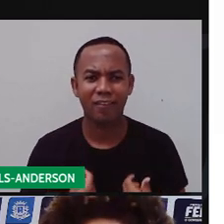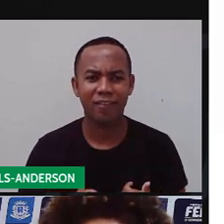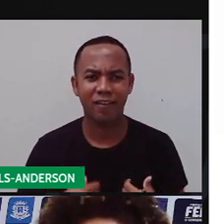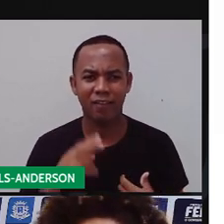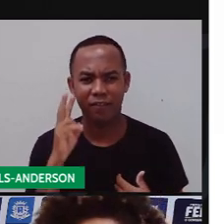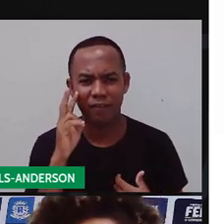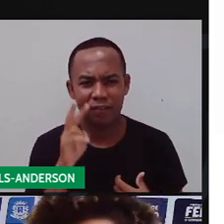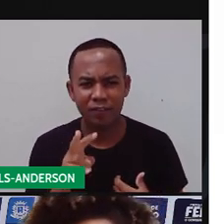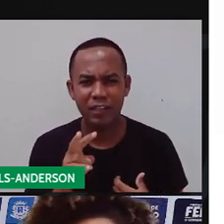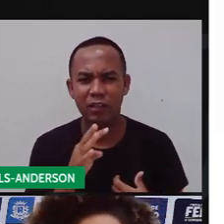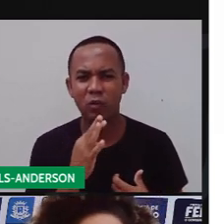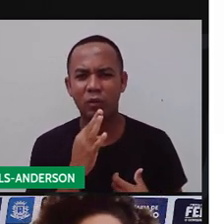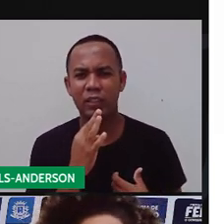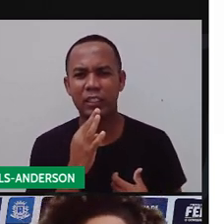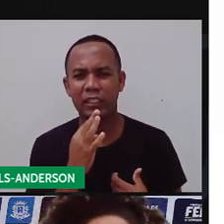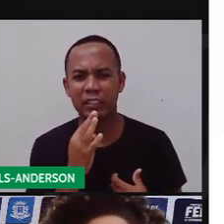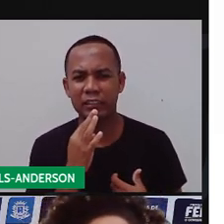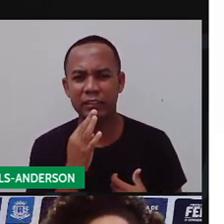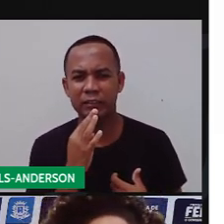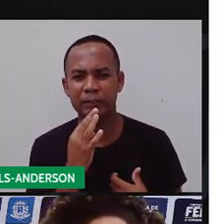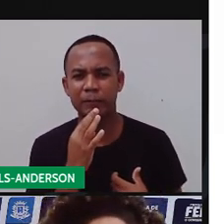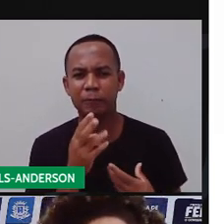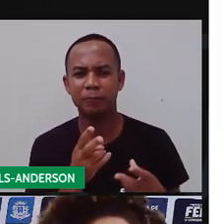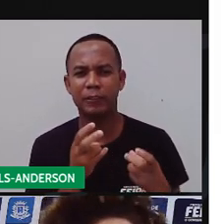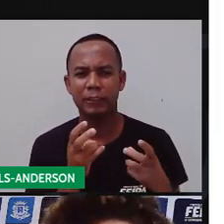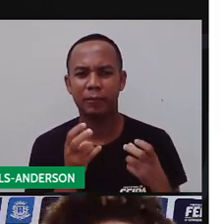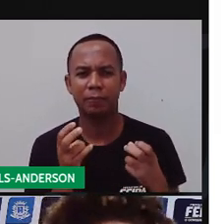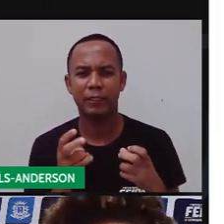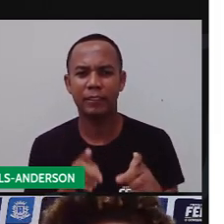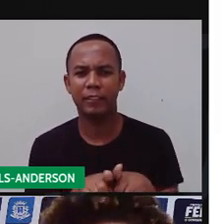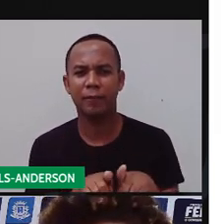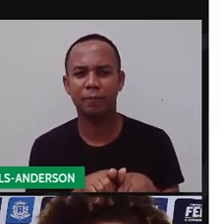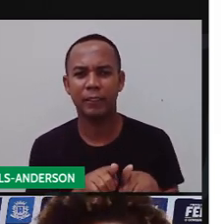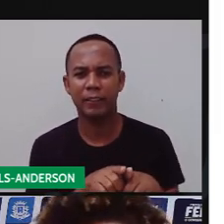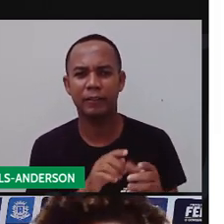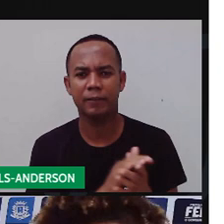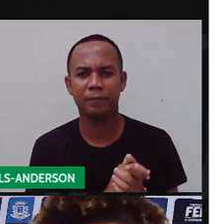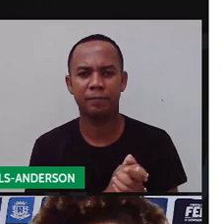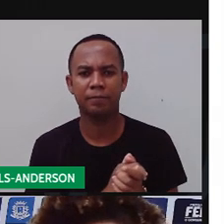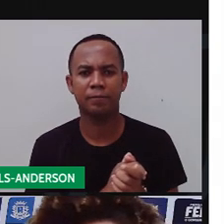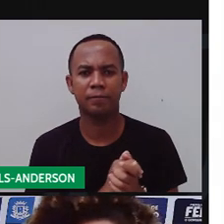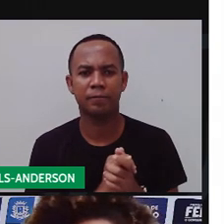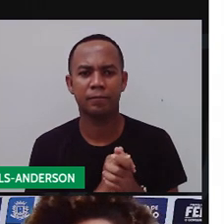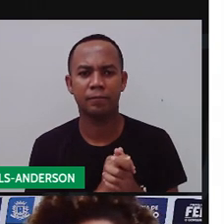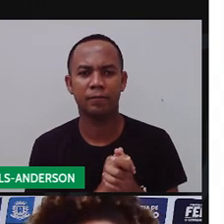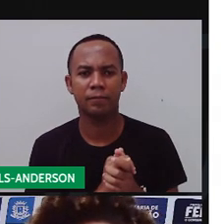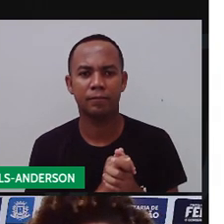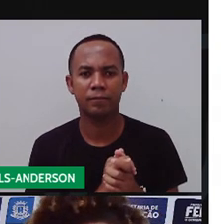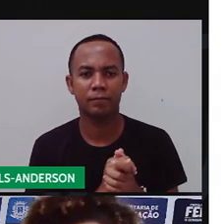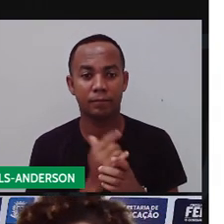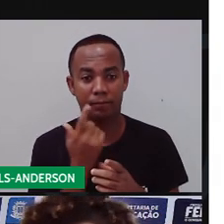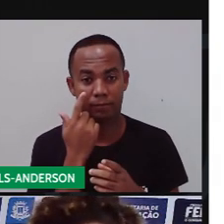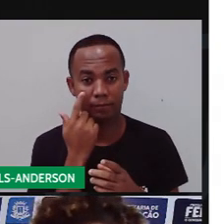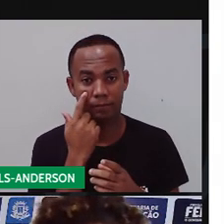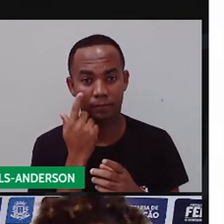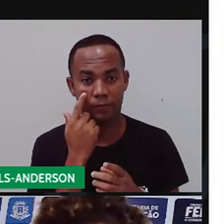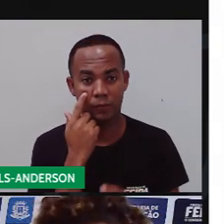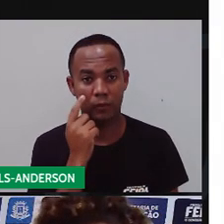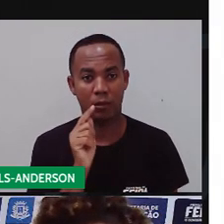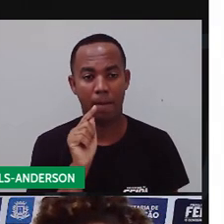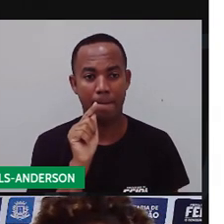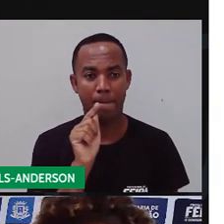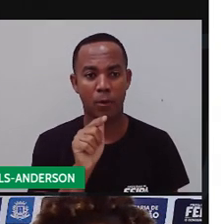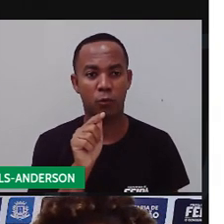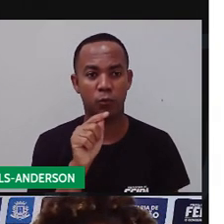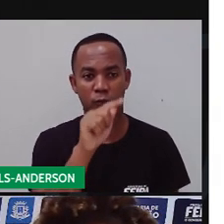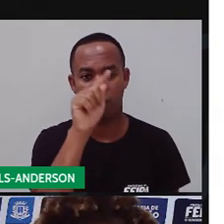sabe esse conteúdo, a gente vai fazer uma retomada. Que seria uma espécie de revisão. Vamos aqui. Ponto final. Para